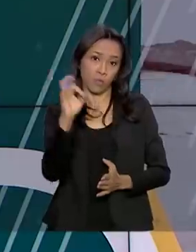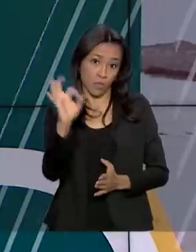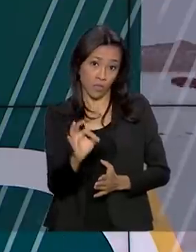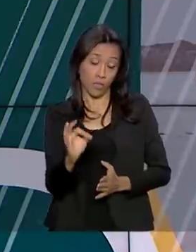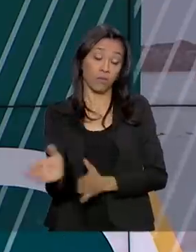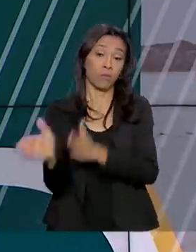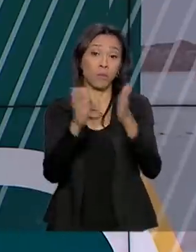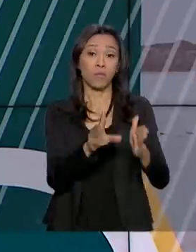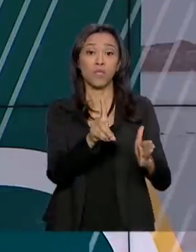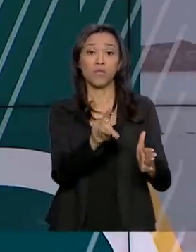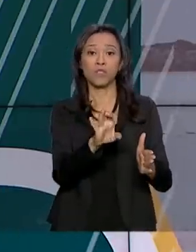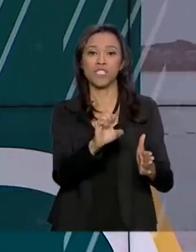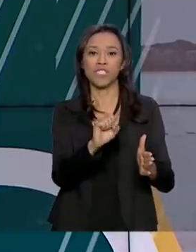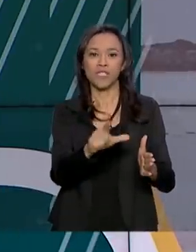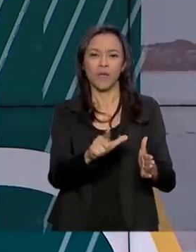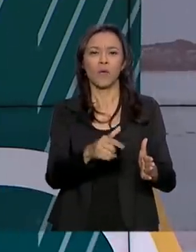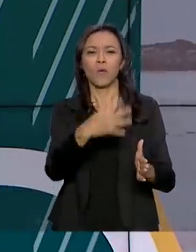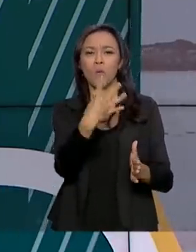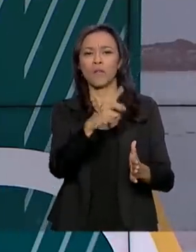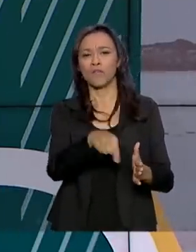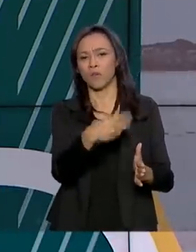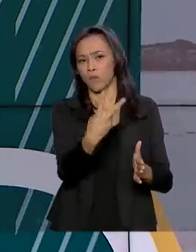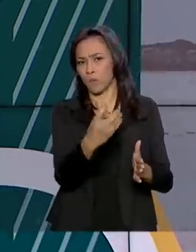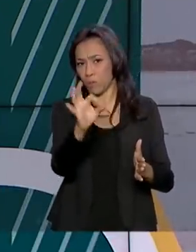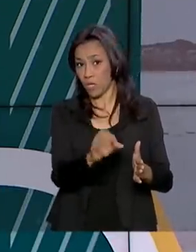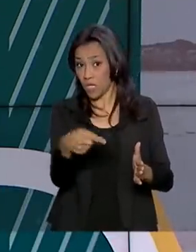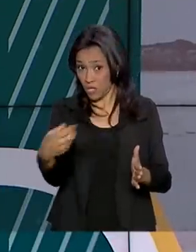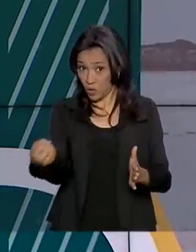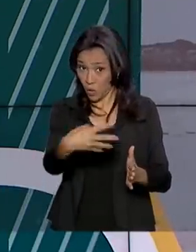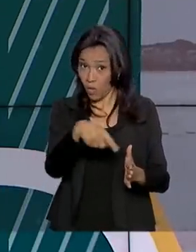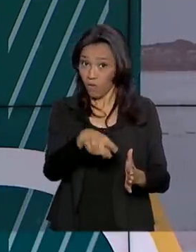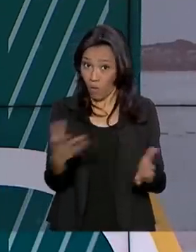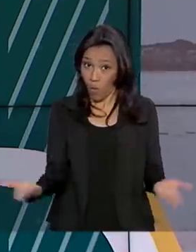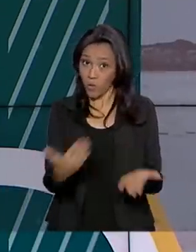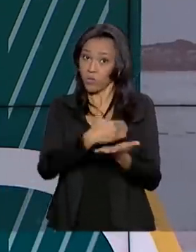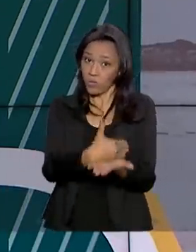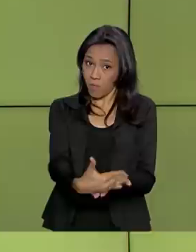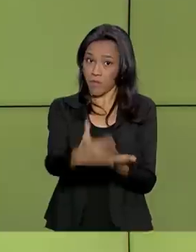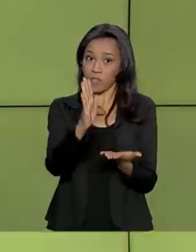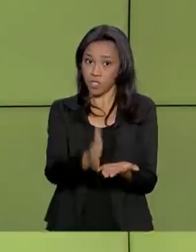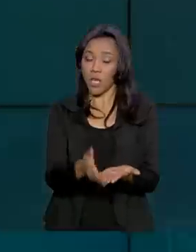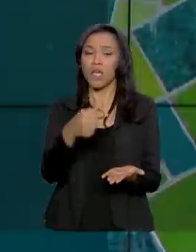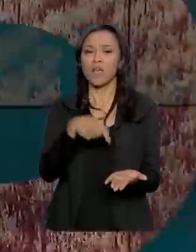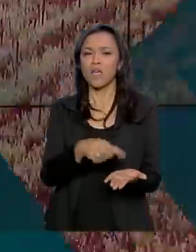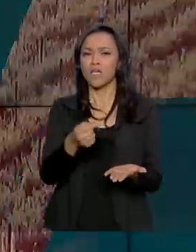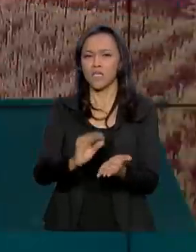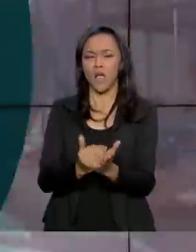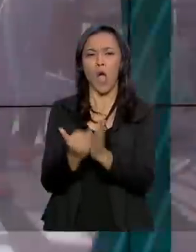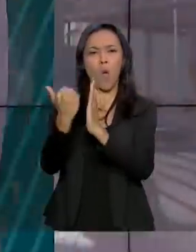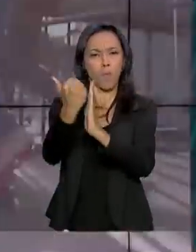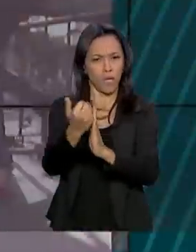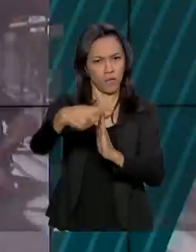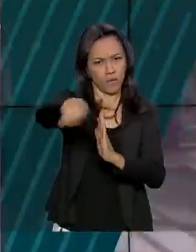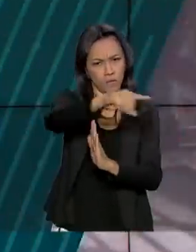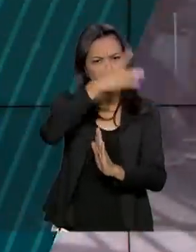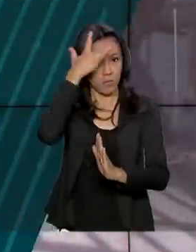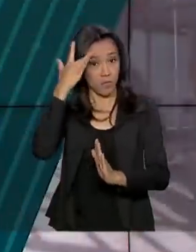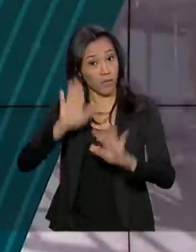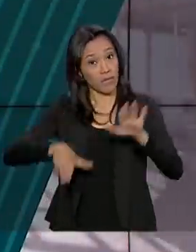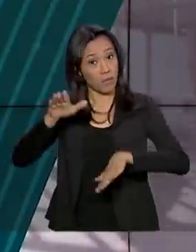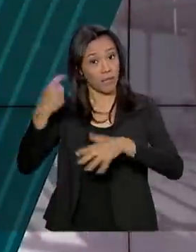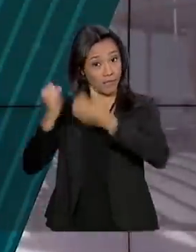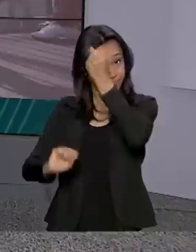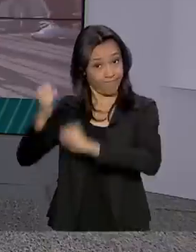diesel 4,2%. Os novos valores começam a valer hoje. O repasse desse aumento aos consumidores depende das